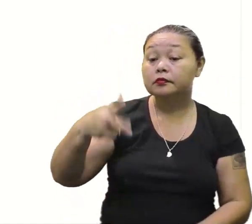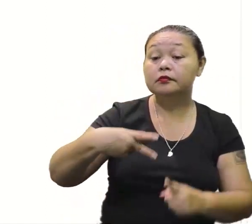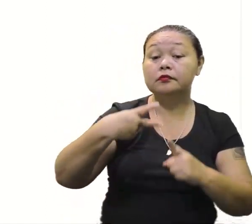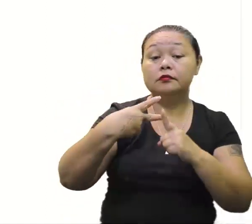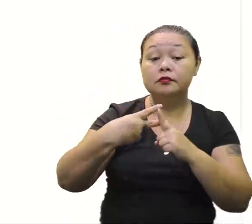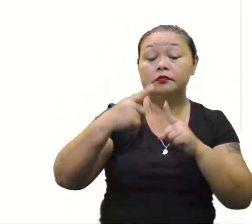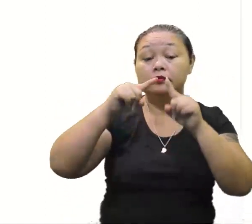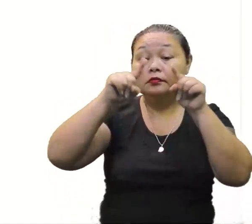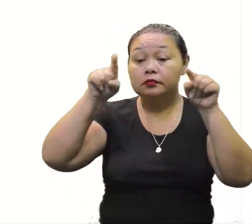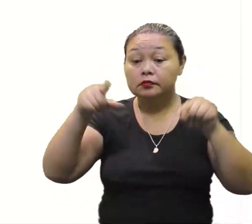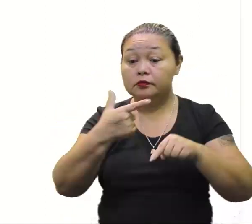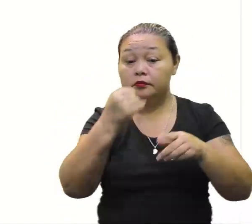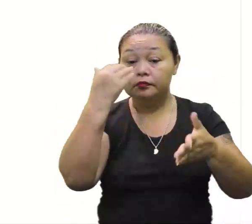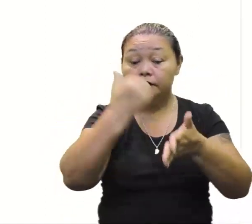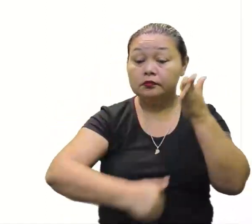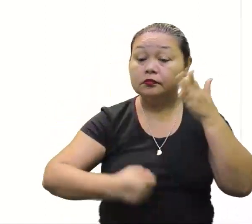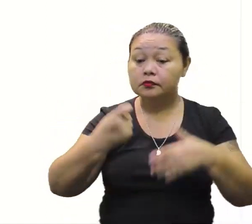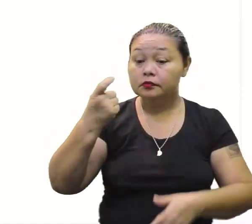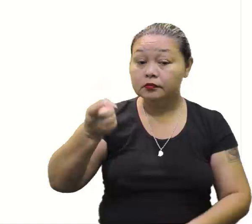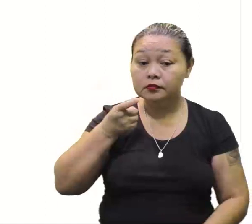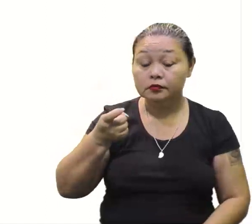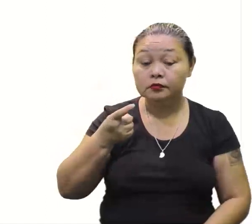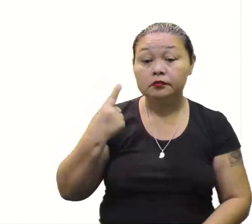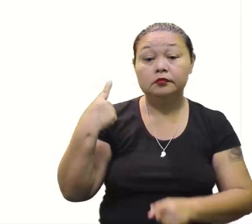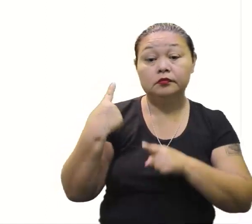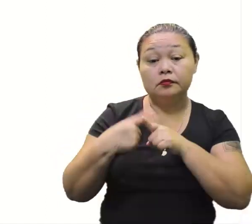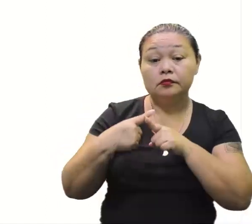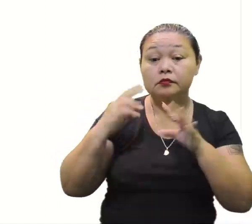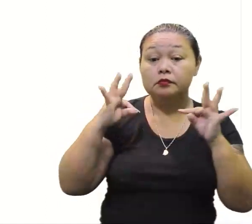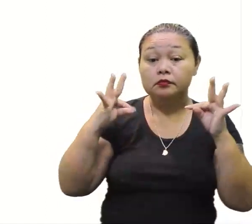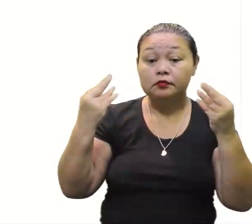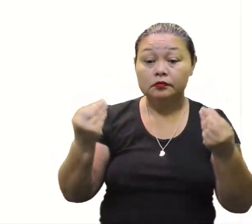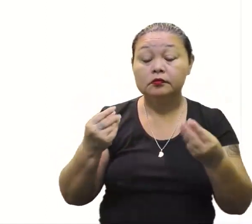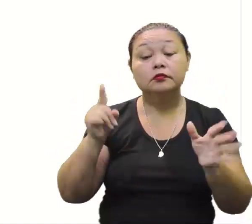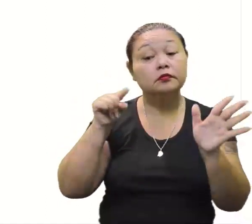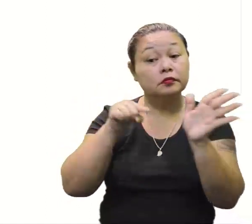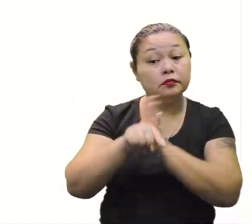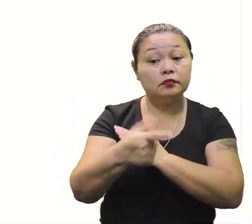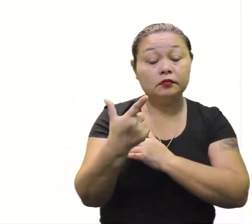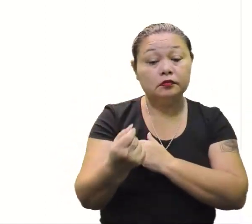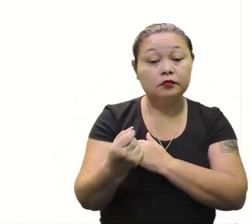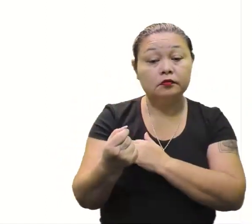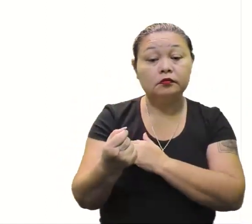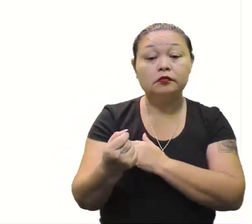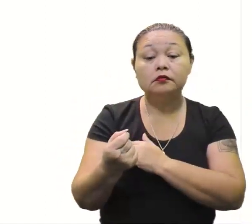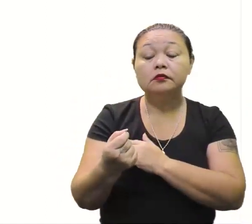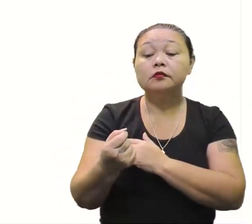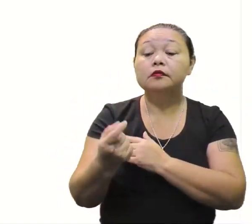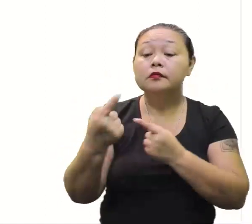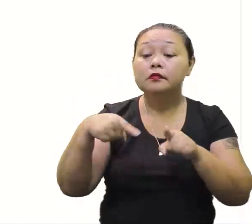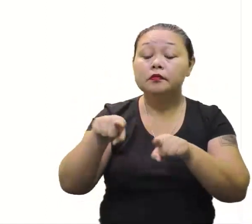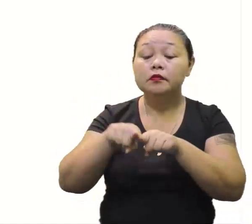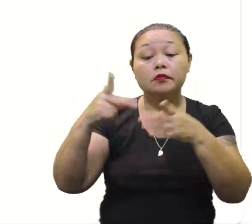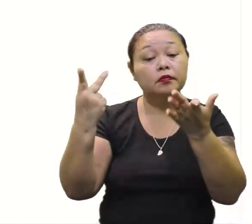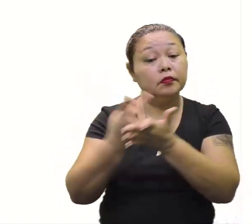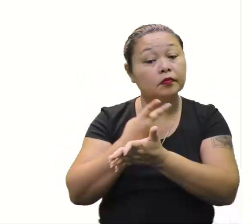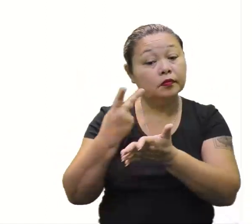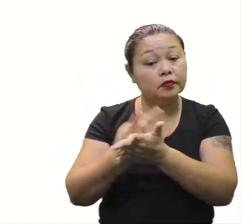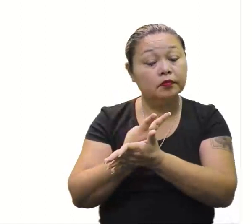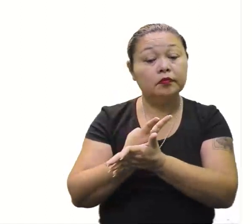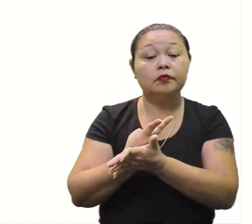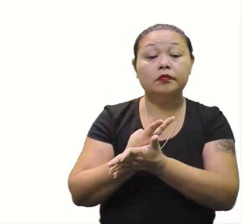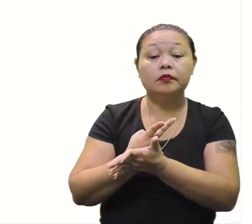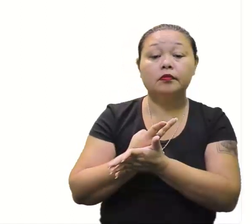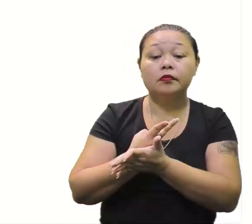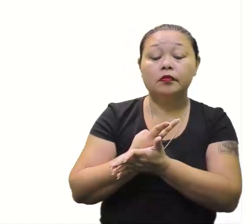vezes multiplicando 20 menos X por conta do total de questões. Certo? E por conta dos erros, né? Isso.